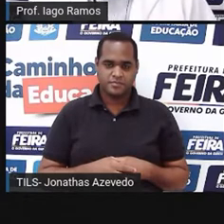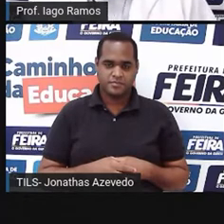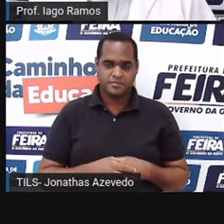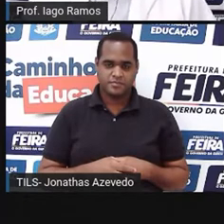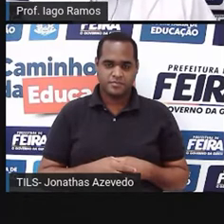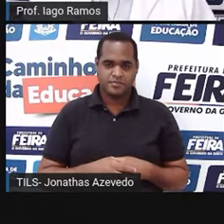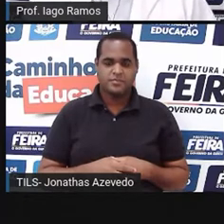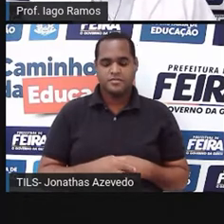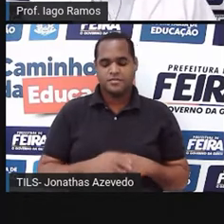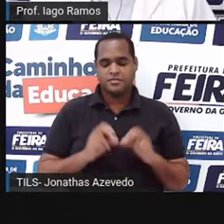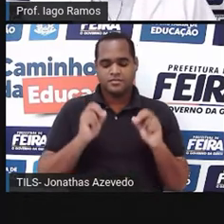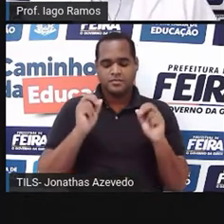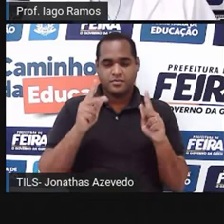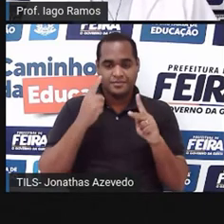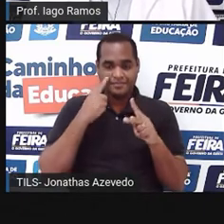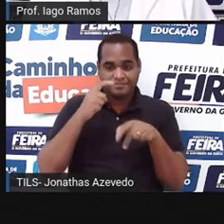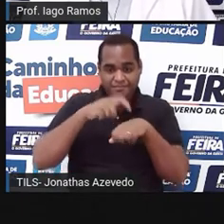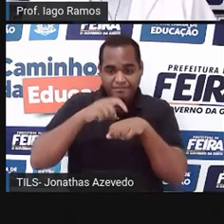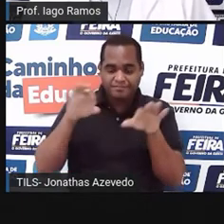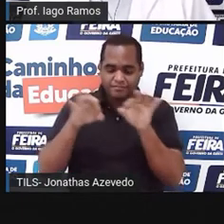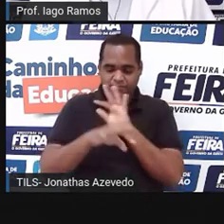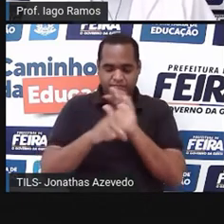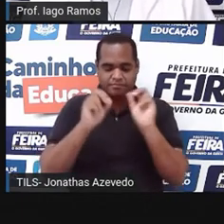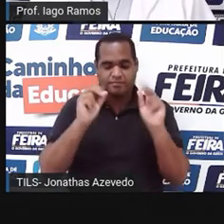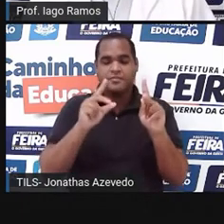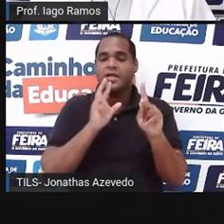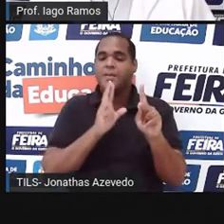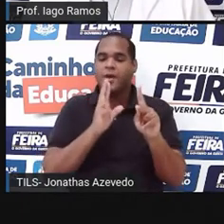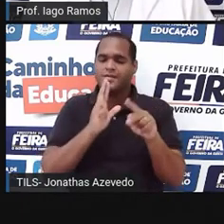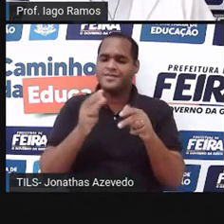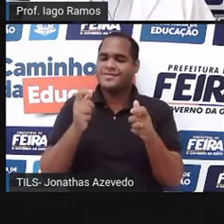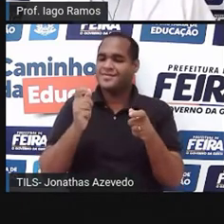Olha só, o tempo está acabando. Qual é a sua resposta?